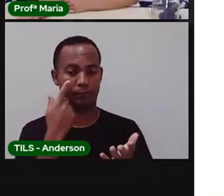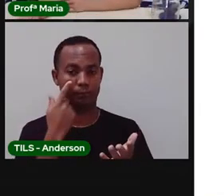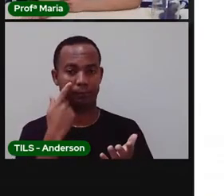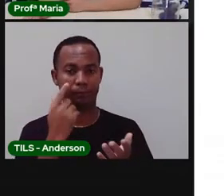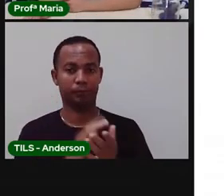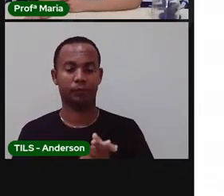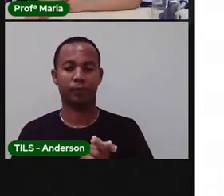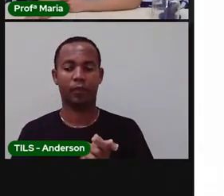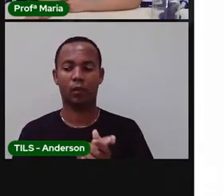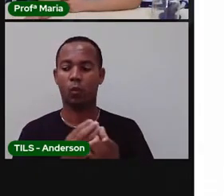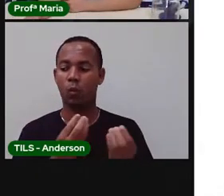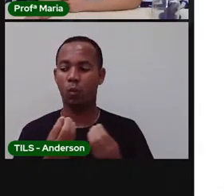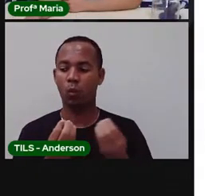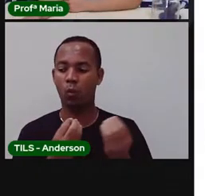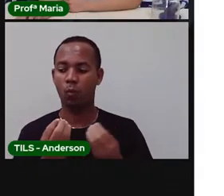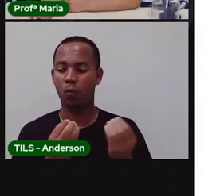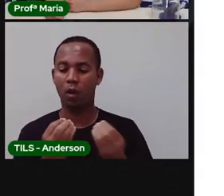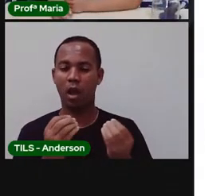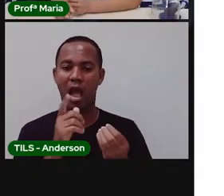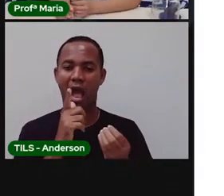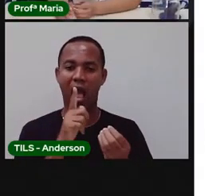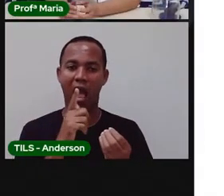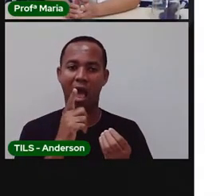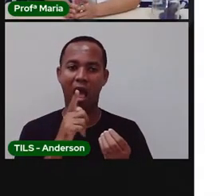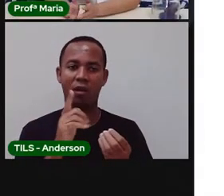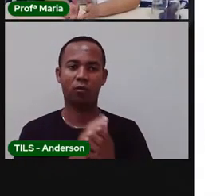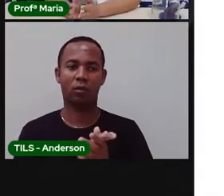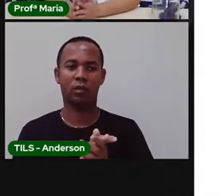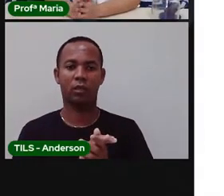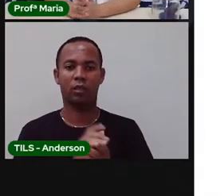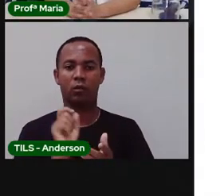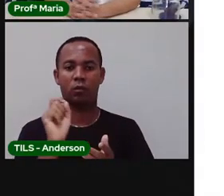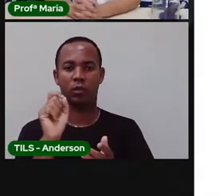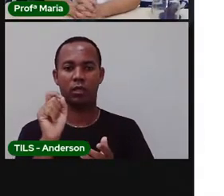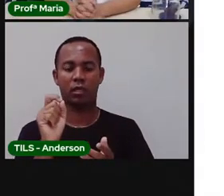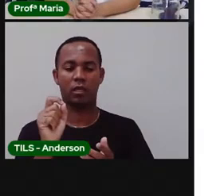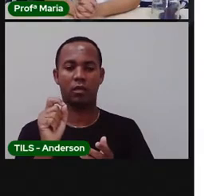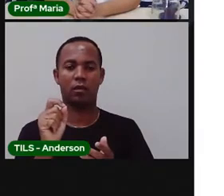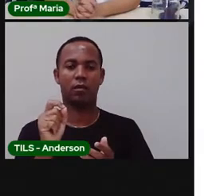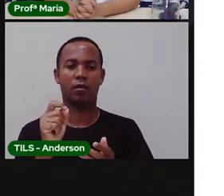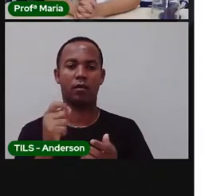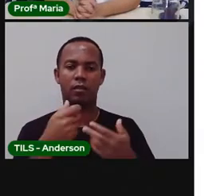o tratamento de água é um longo processo, né?